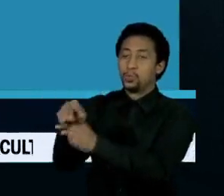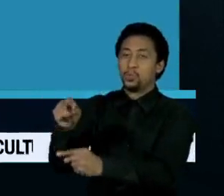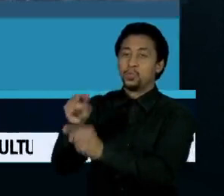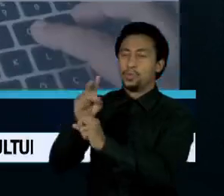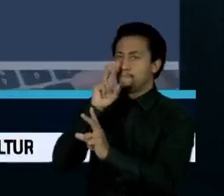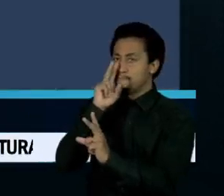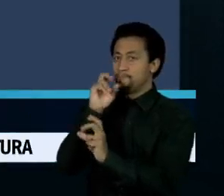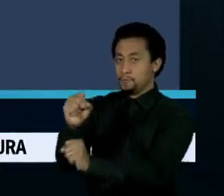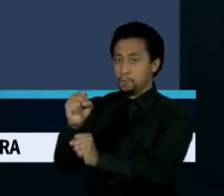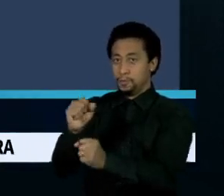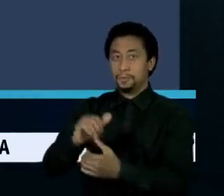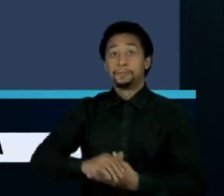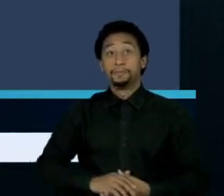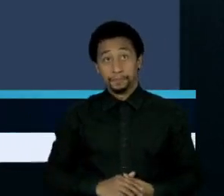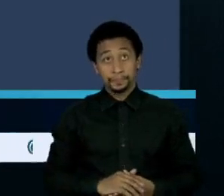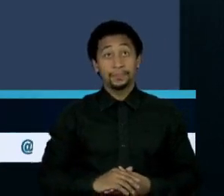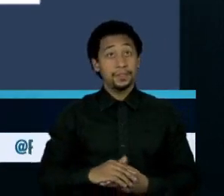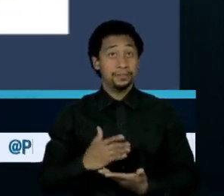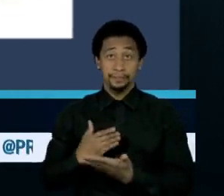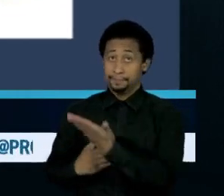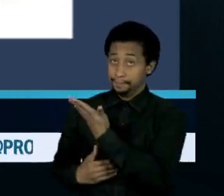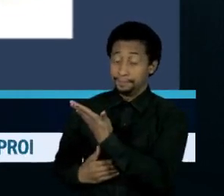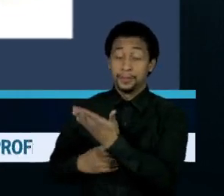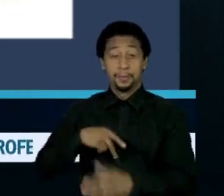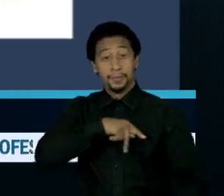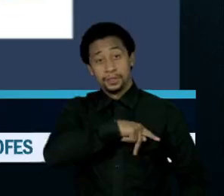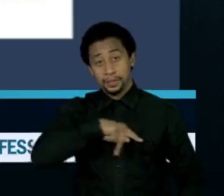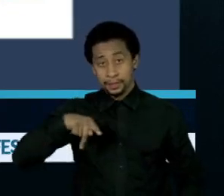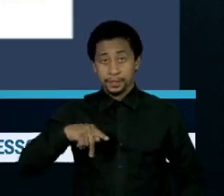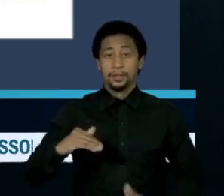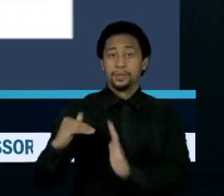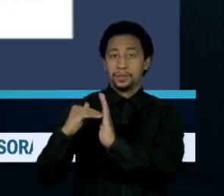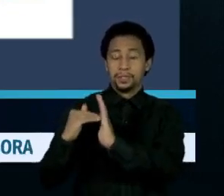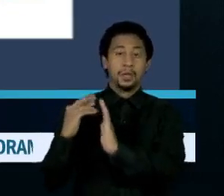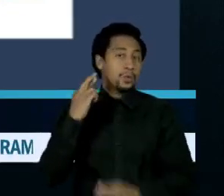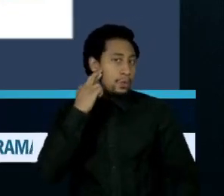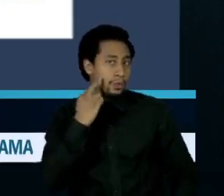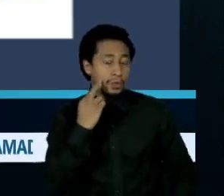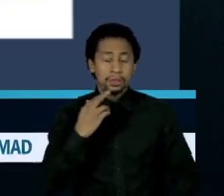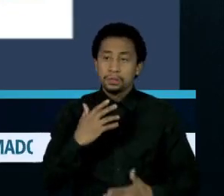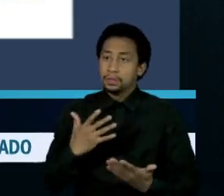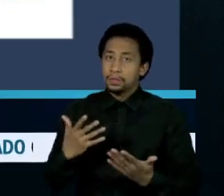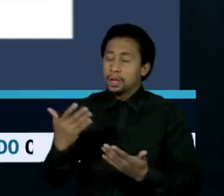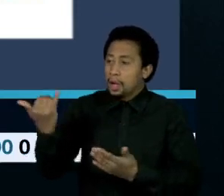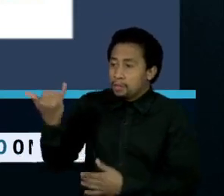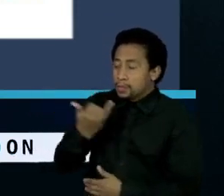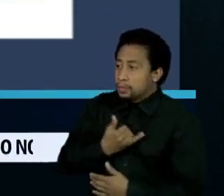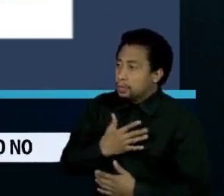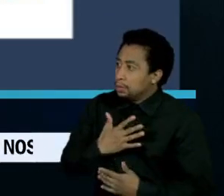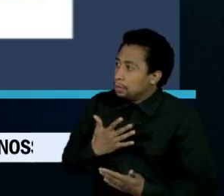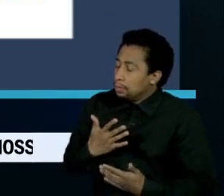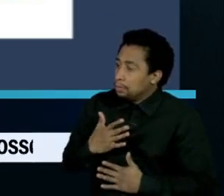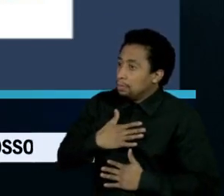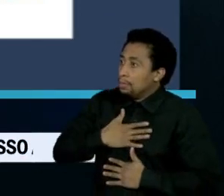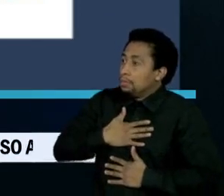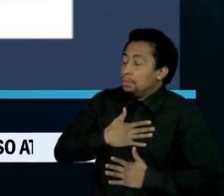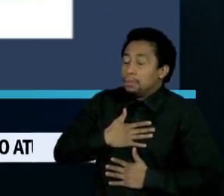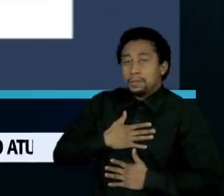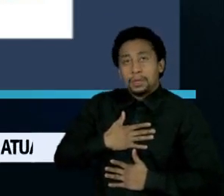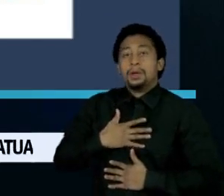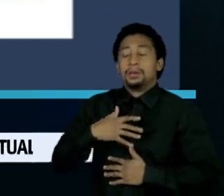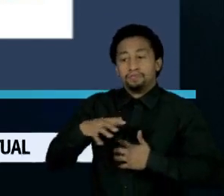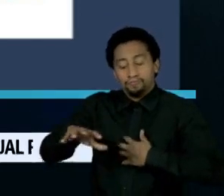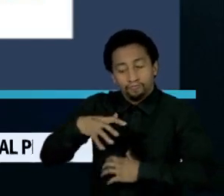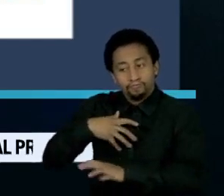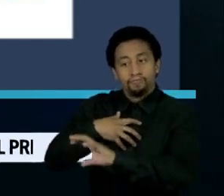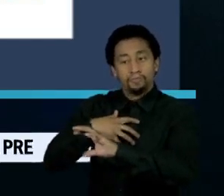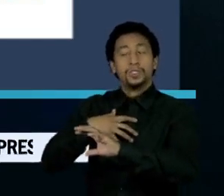O presidente do Senado, Rodrigo Pacheco, afirmou que recebeu a notícia com enorme pesar e que em respeito às vítimas, à Amazônia